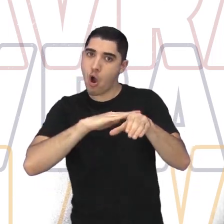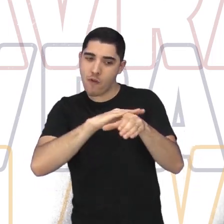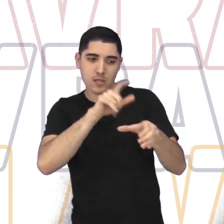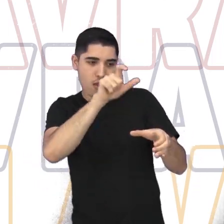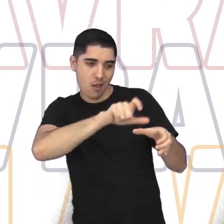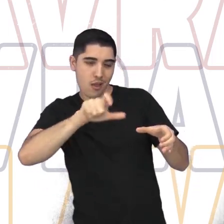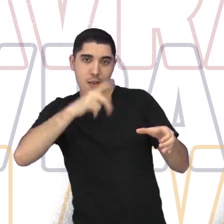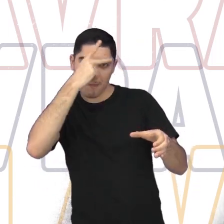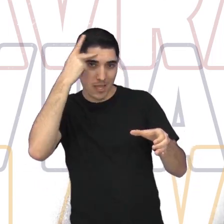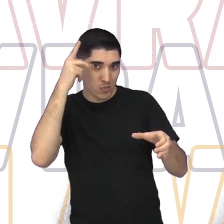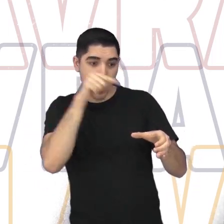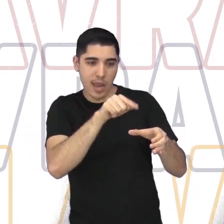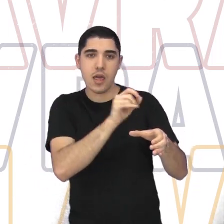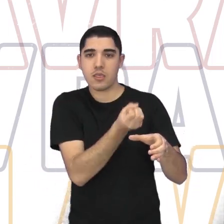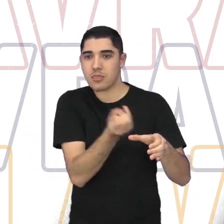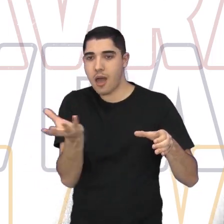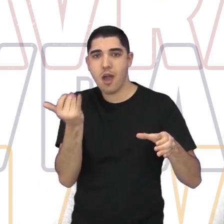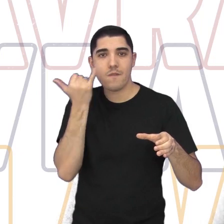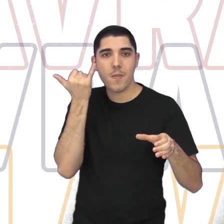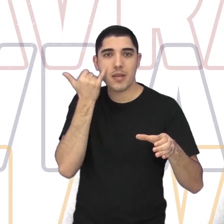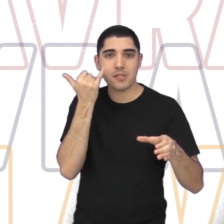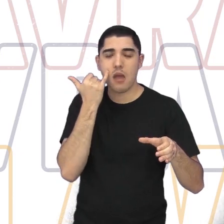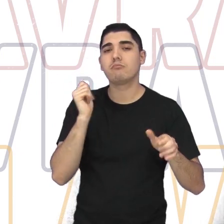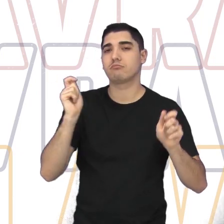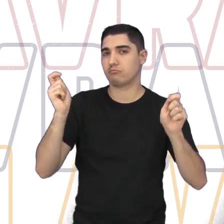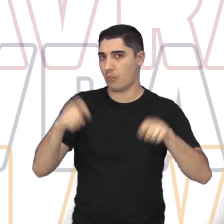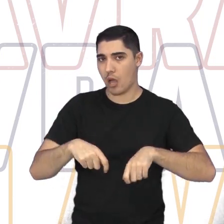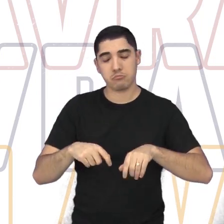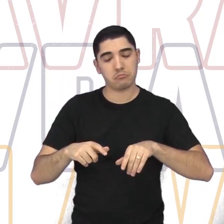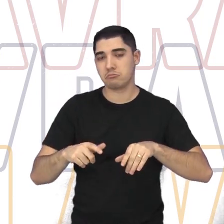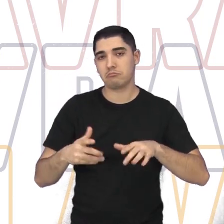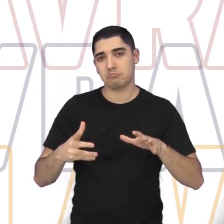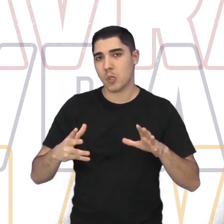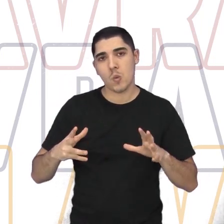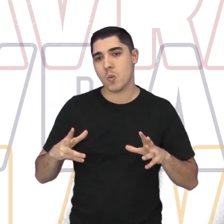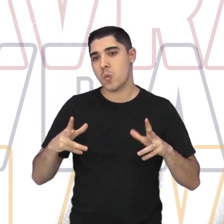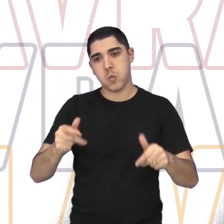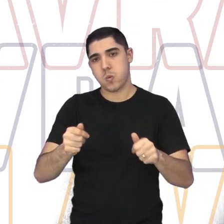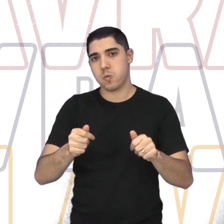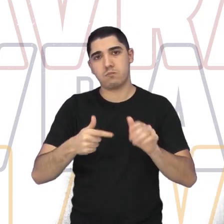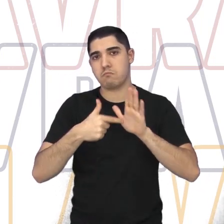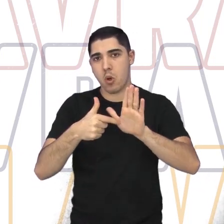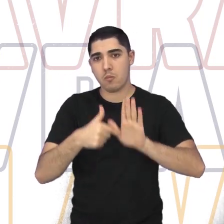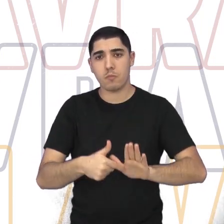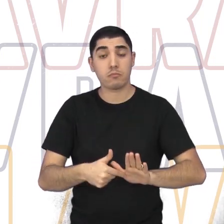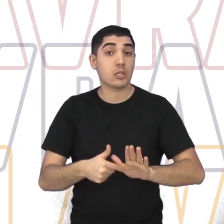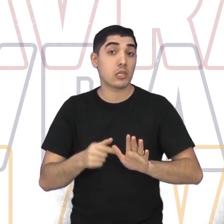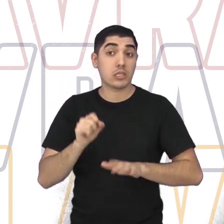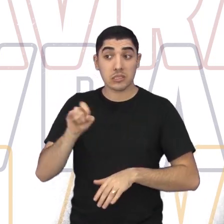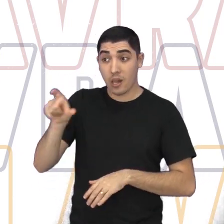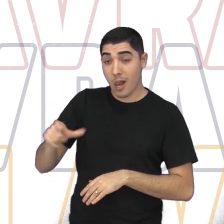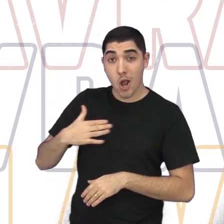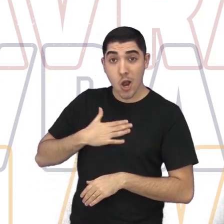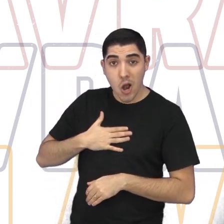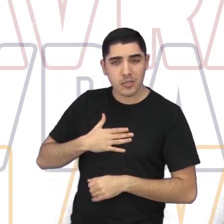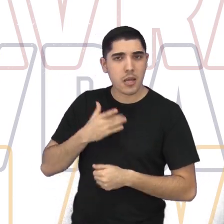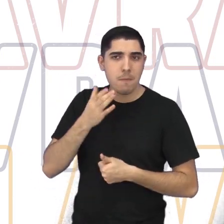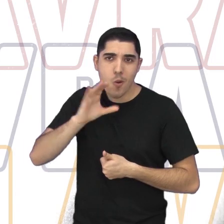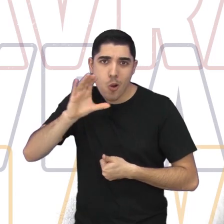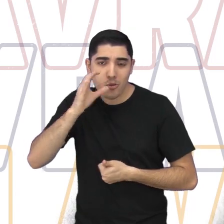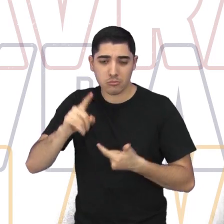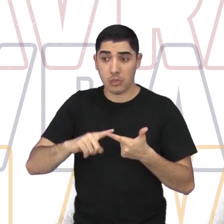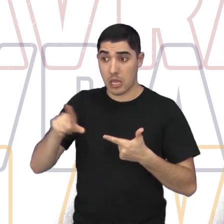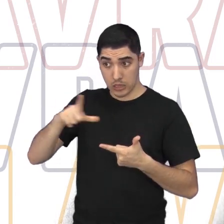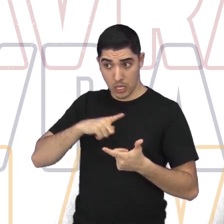do coro. A pessoa passa para ela as informações. Enfim, tudo. E é só gostar de cantar,